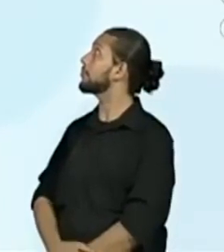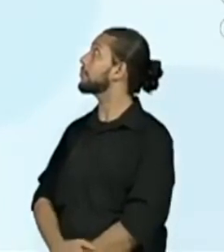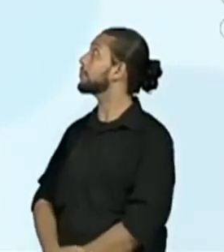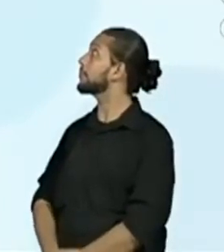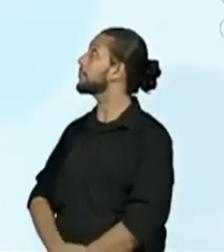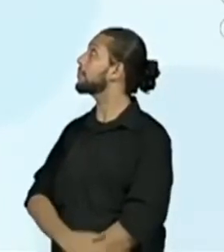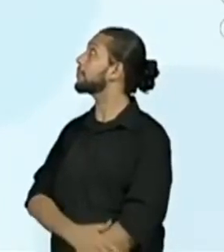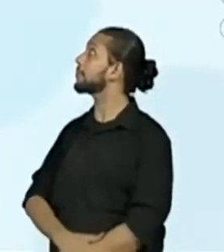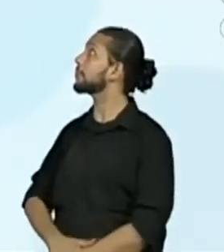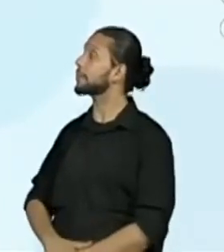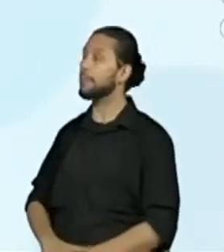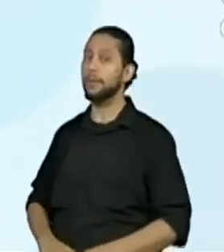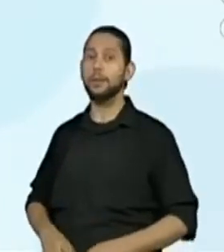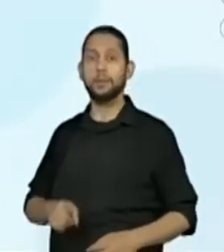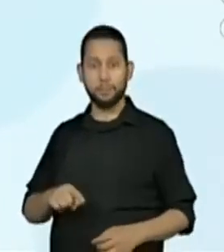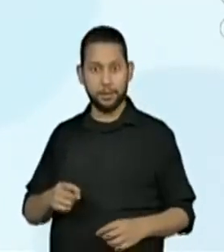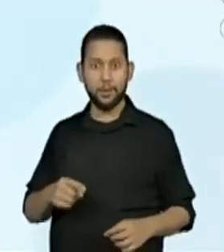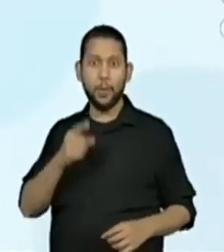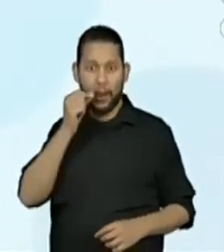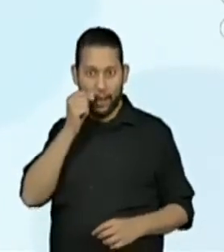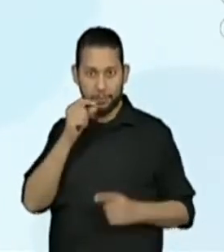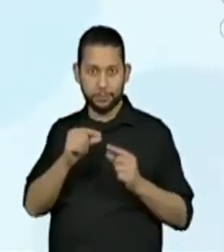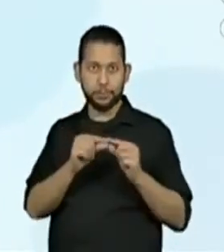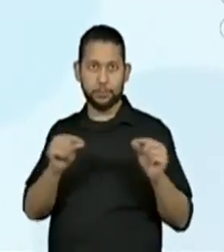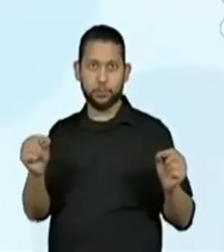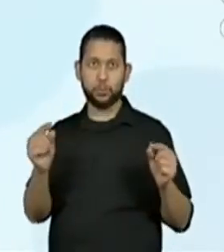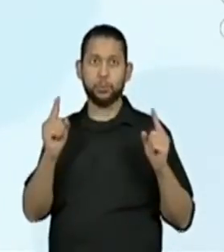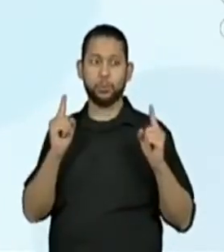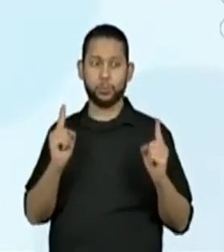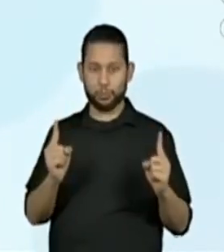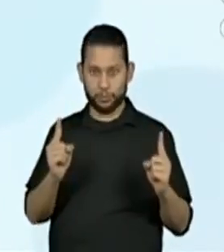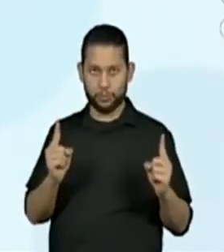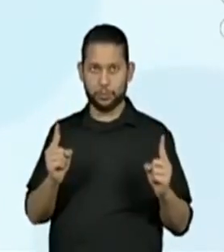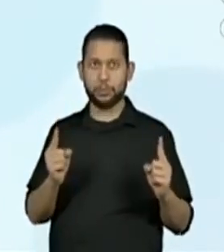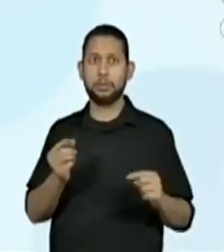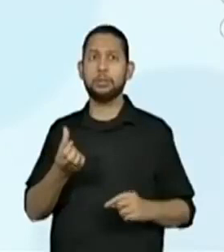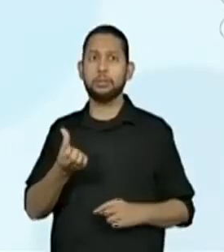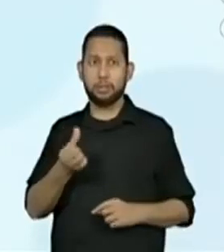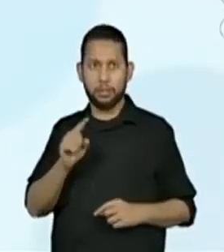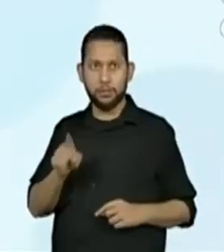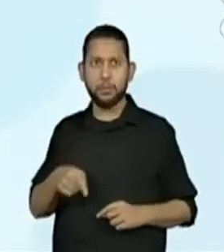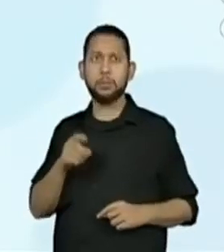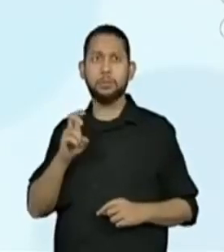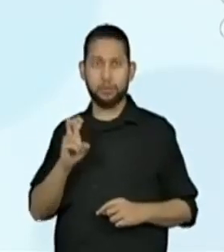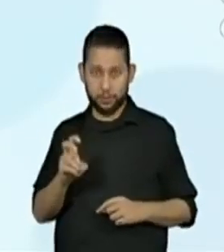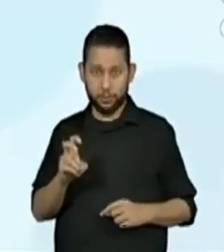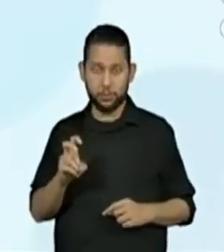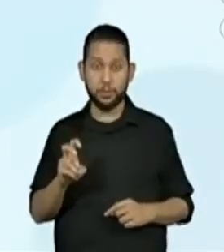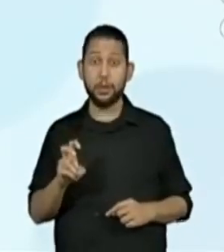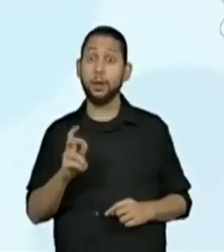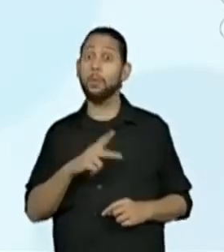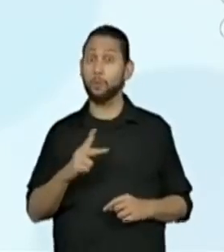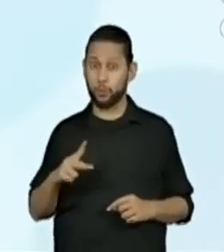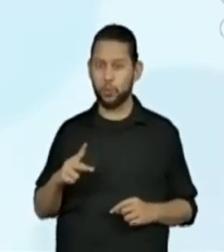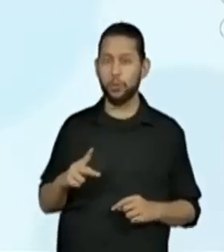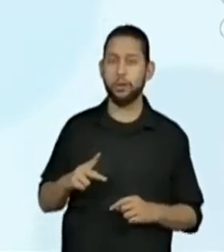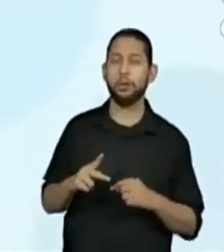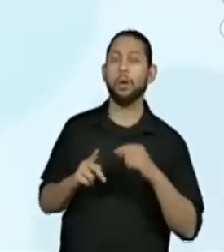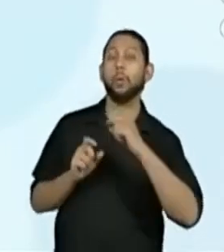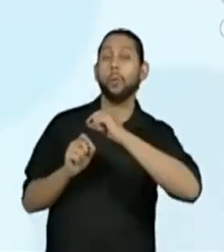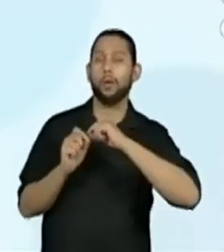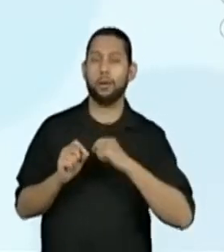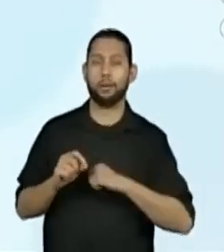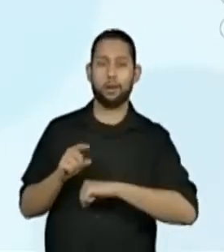Após descobrirem o tamanho do lápis, que era de 6 centímetros e meio, a professora Denise